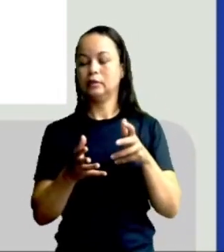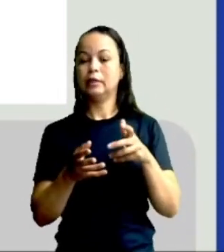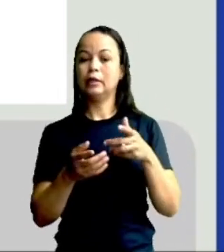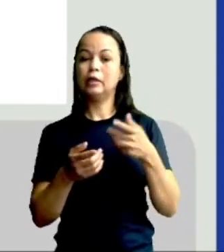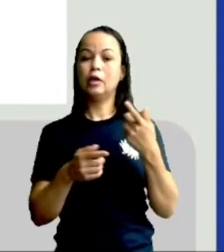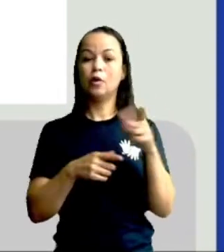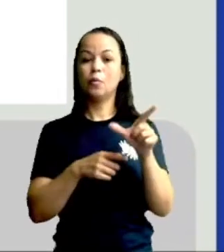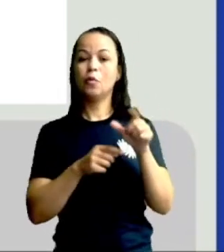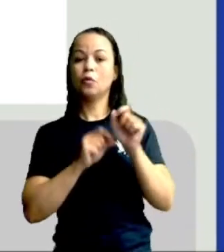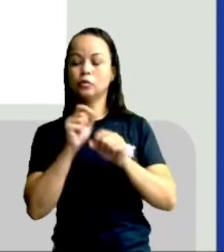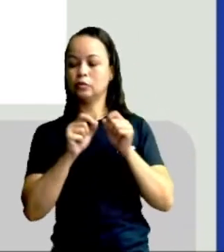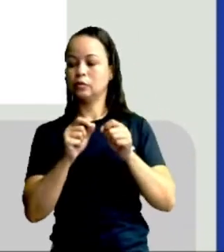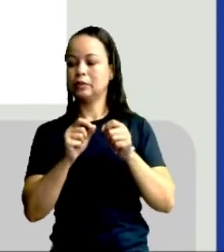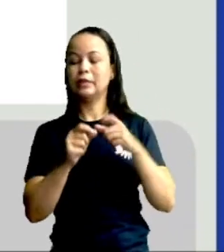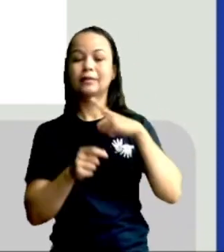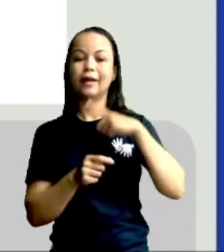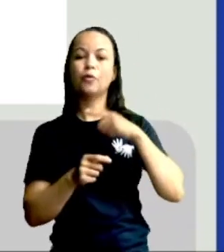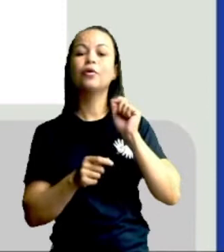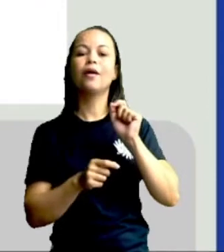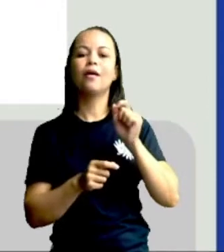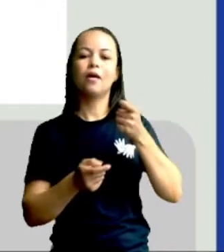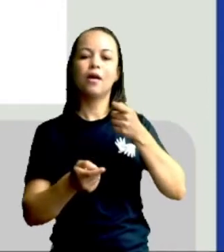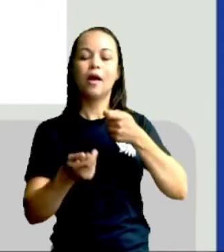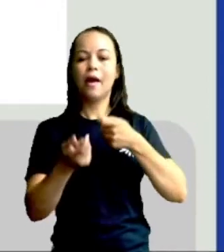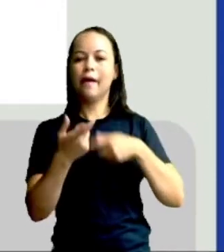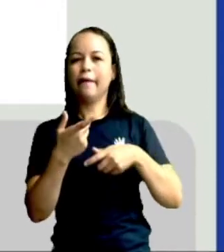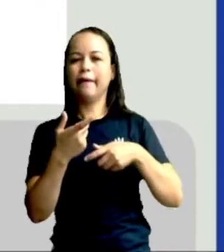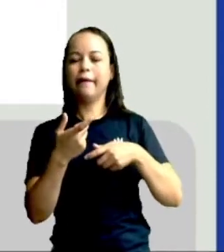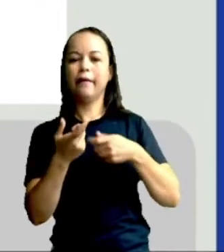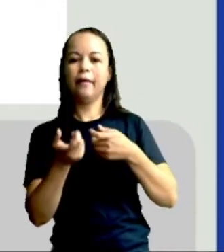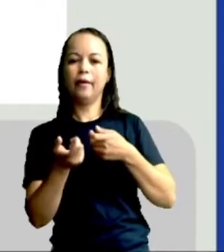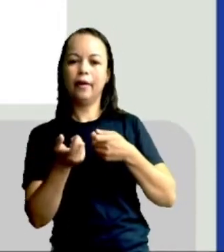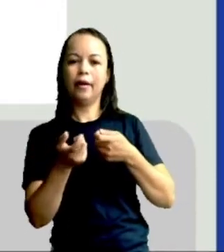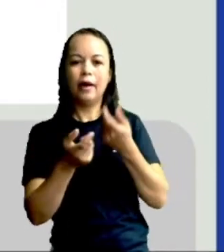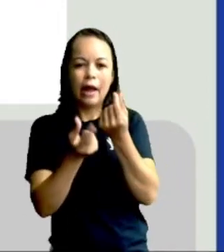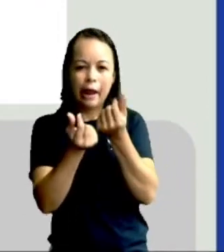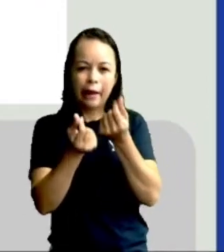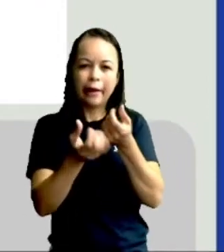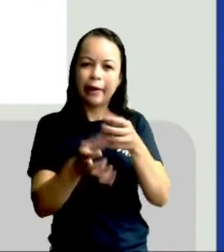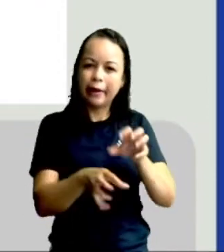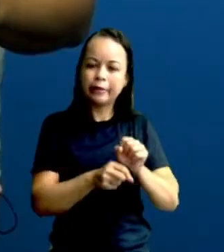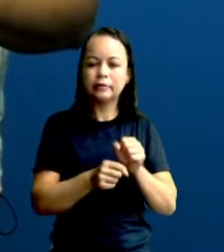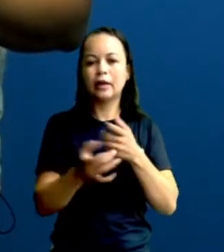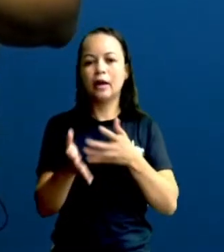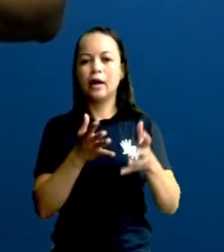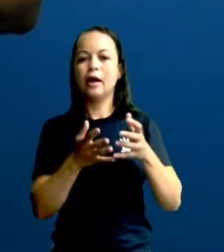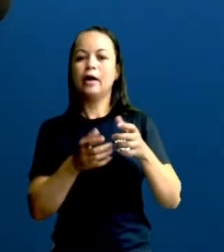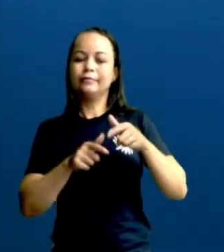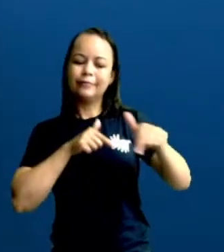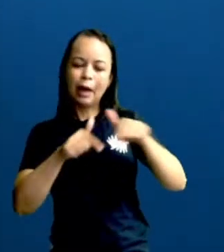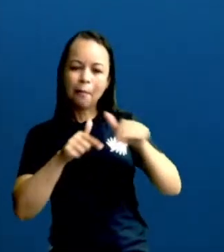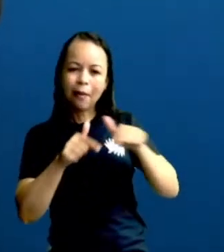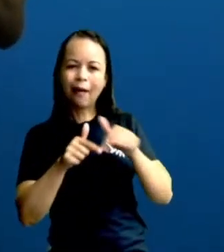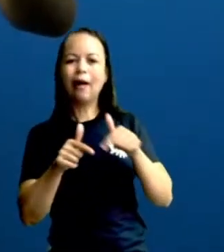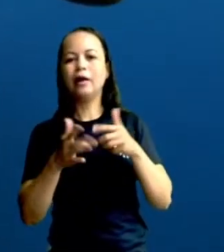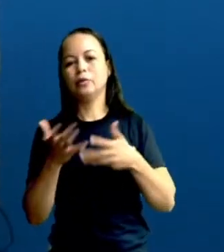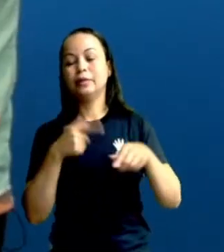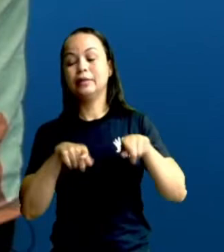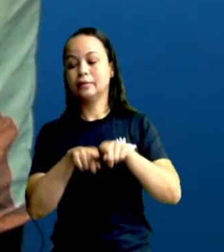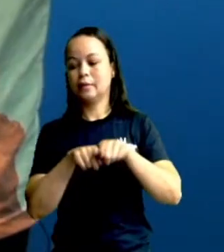benefícios, direitos, renda, emprego e tributos. Volta aqui comigo. Então, esse último, ele